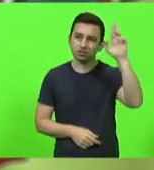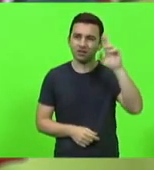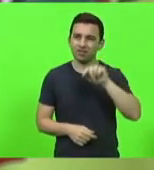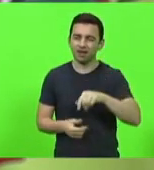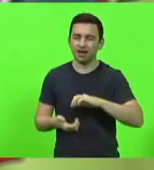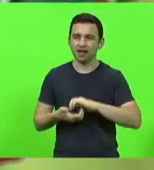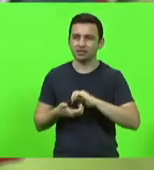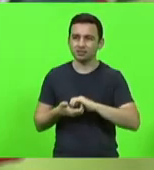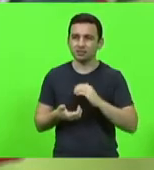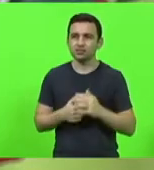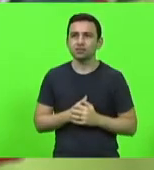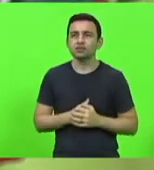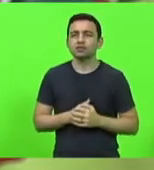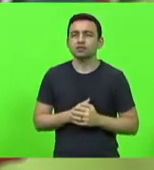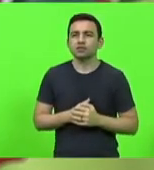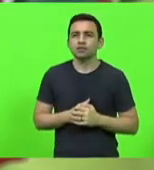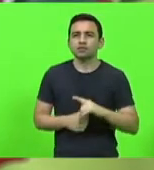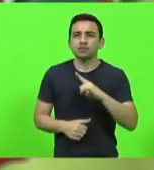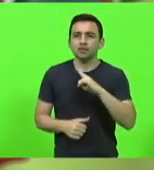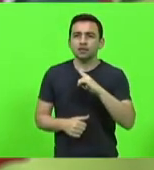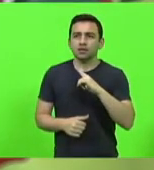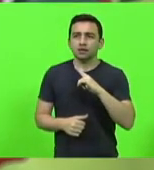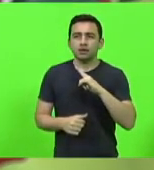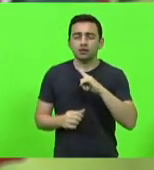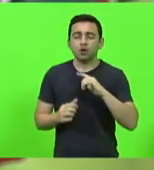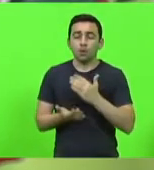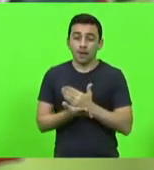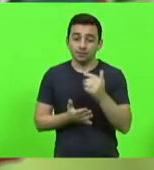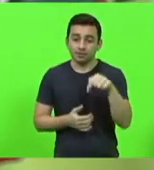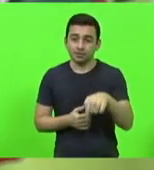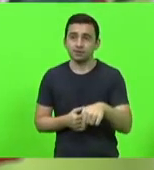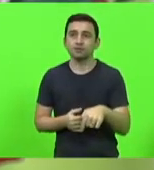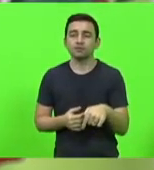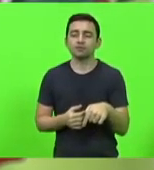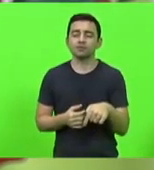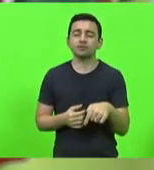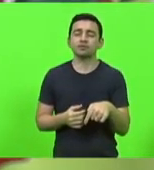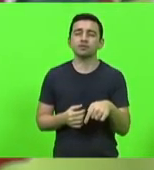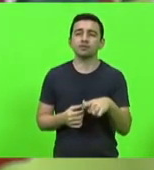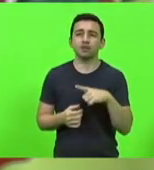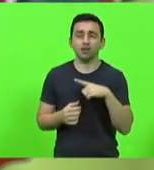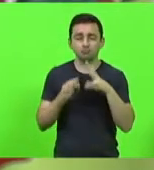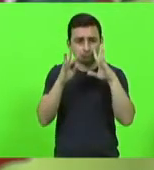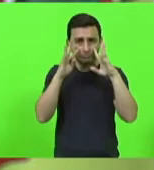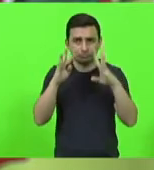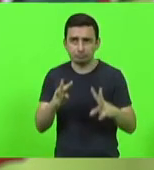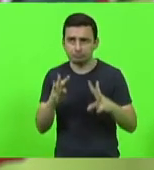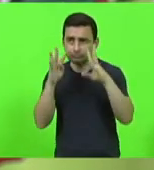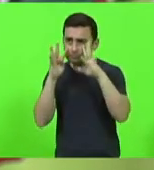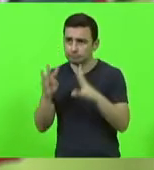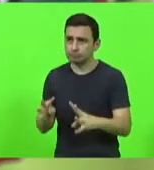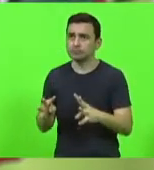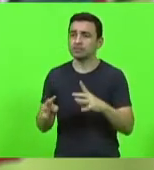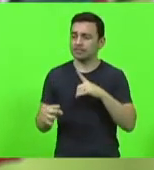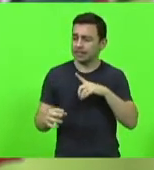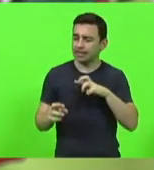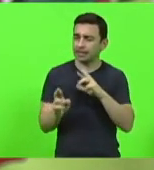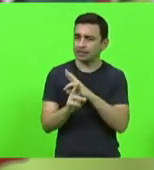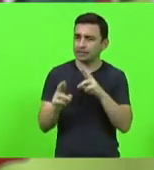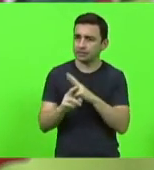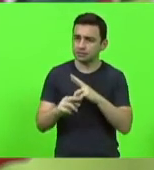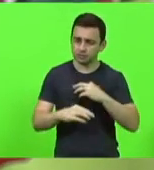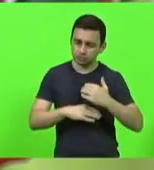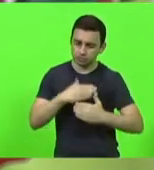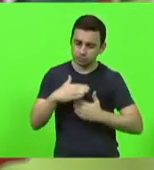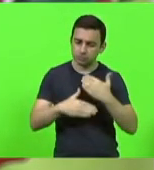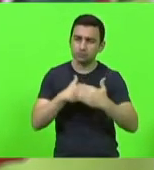que nasce aqui do Parlamento, e se desdobra em atenções para que a gente construa os melhores relacionamentos políticos em